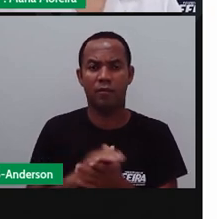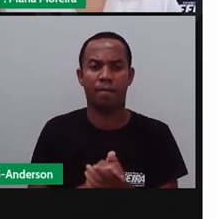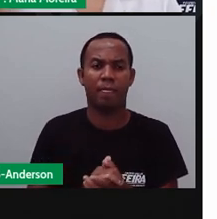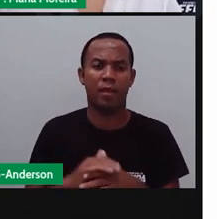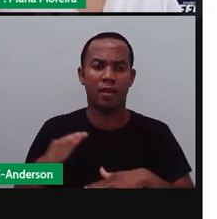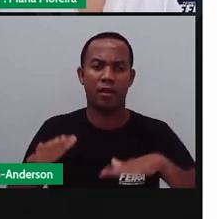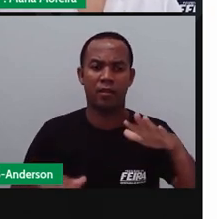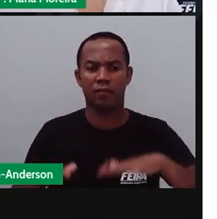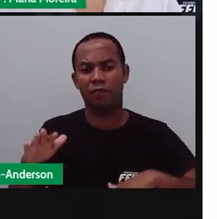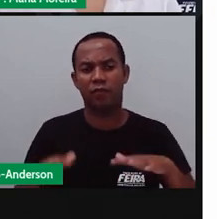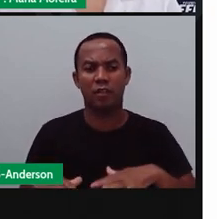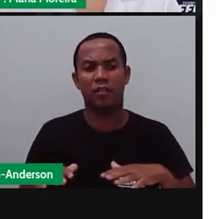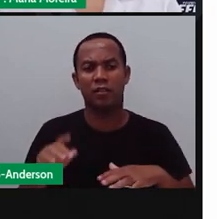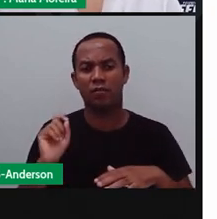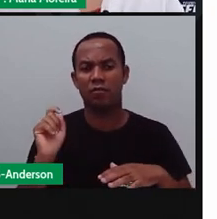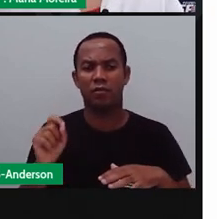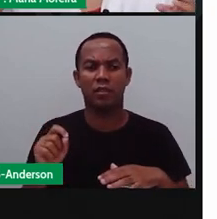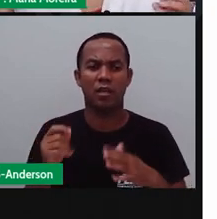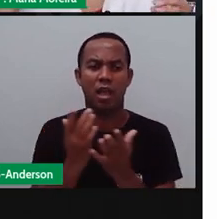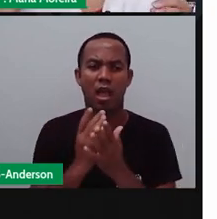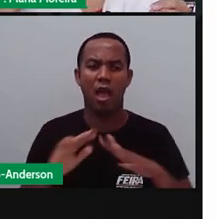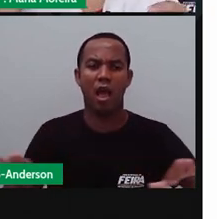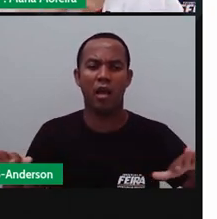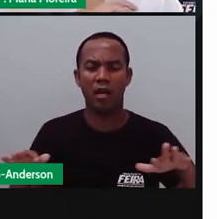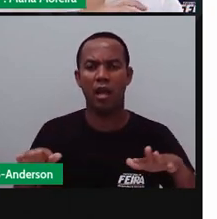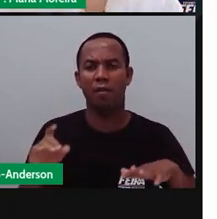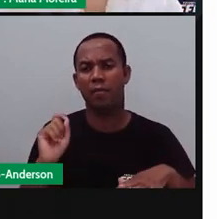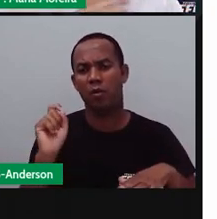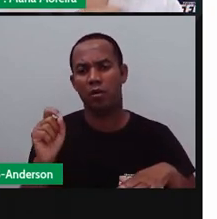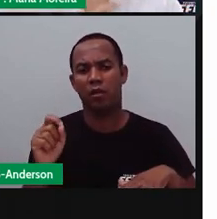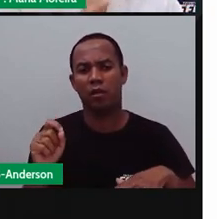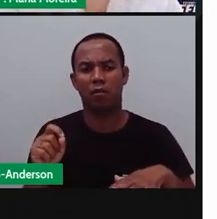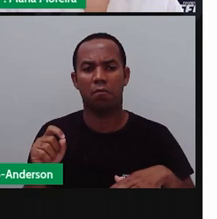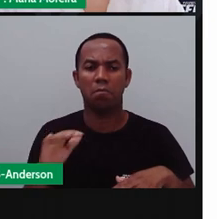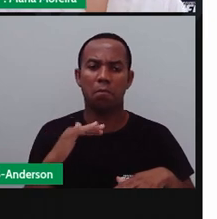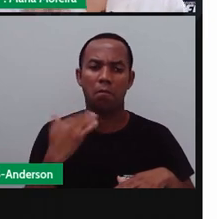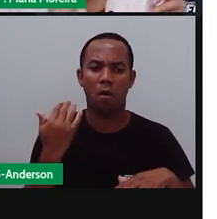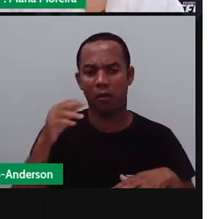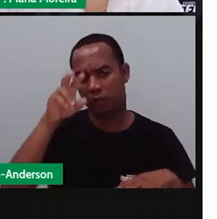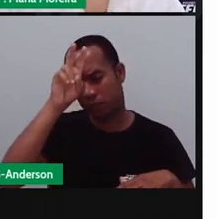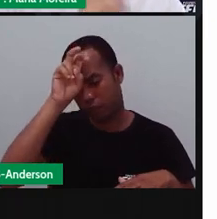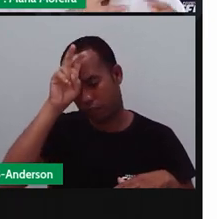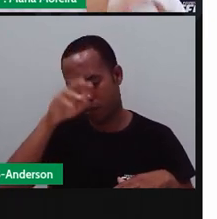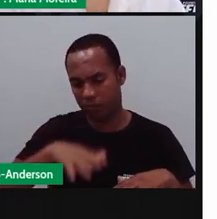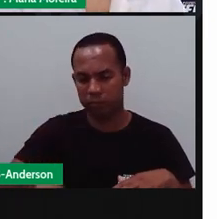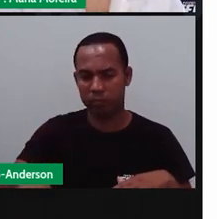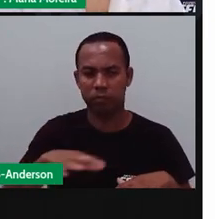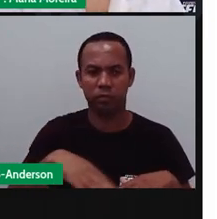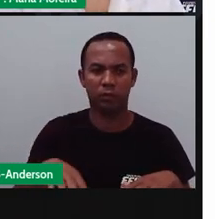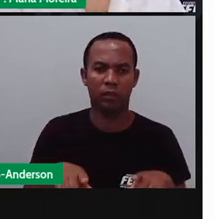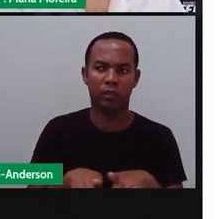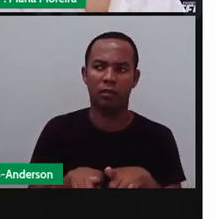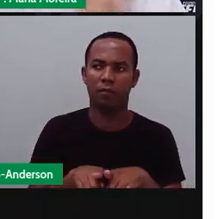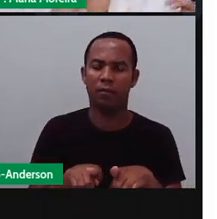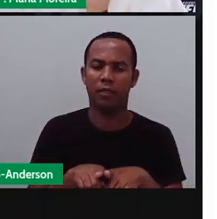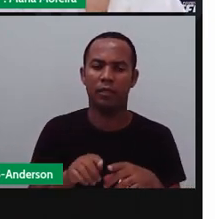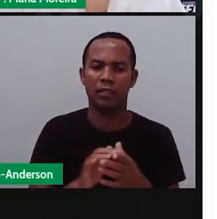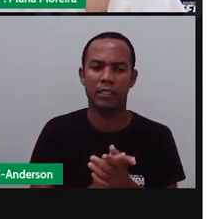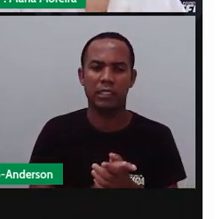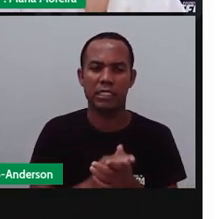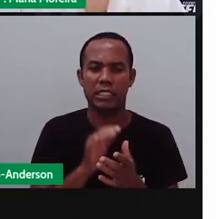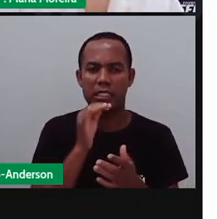produto, né, acaba por trazer esses elementos ali para a plantinha, para o tomate, por exemplo, que é